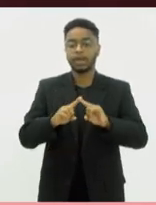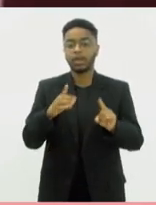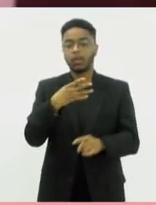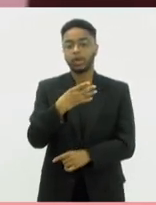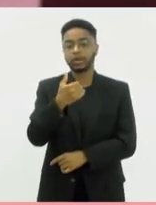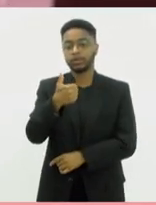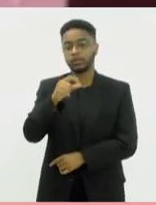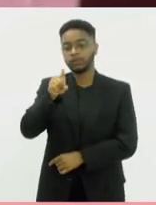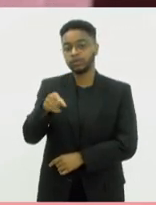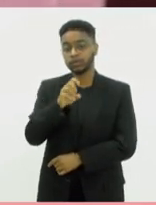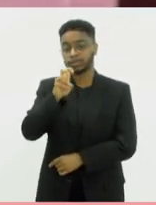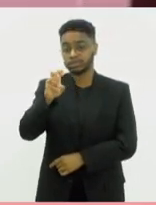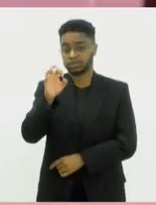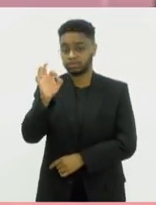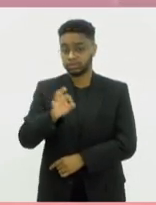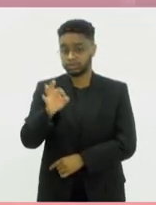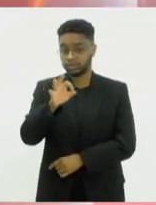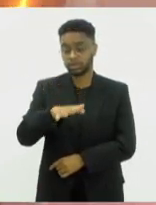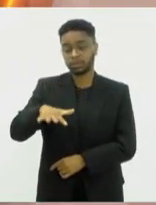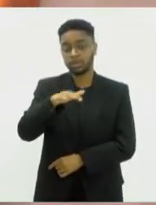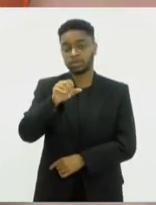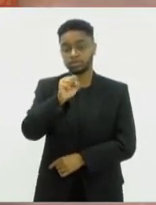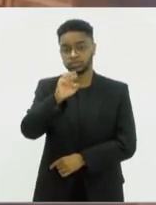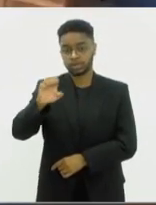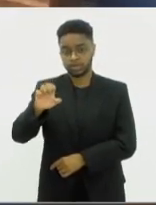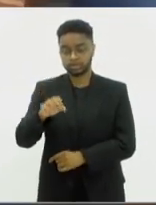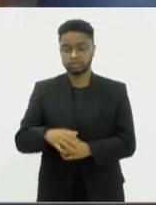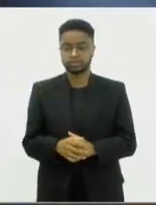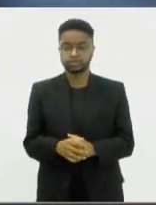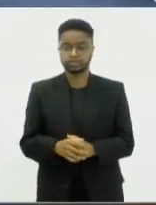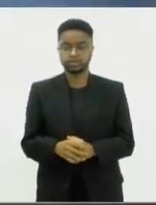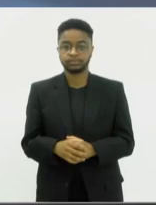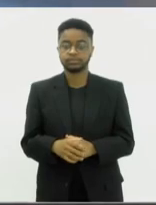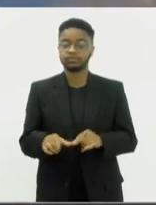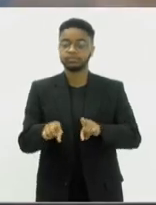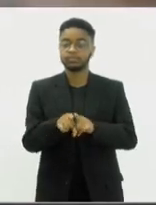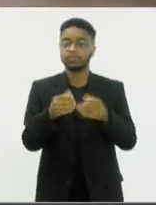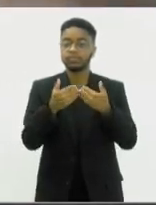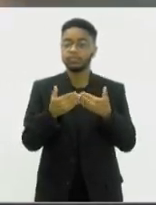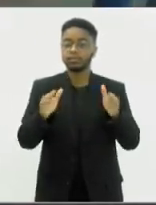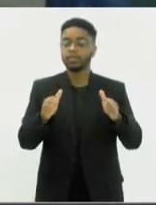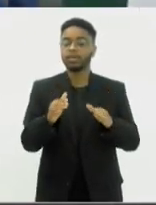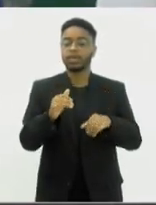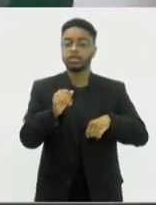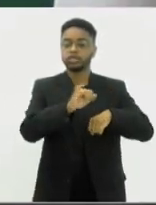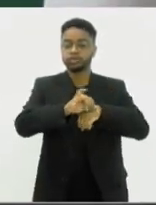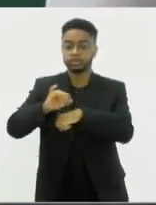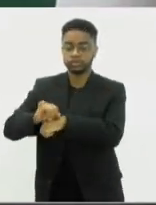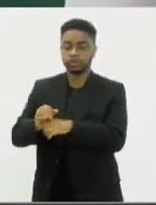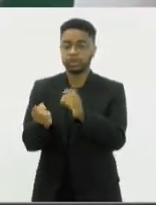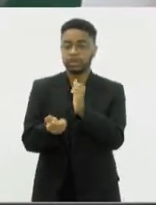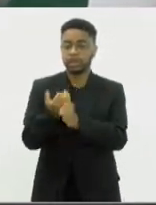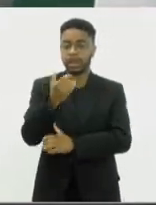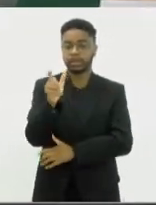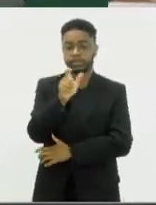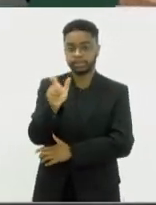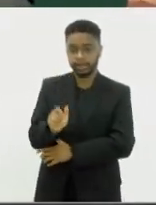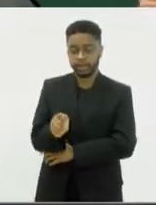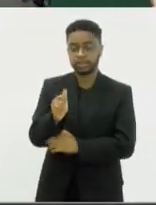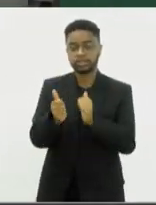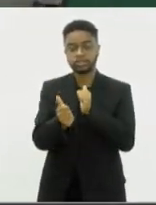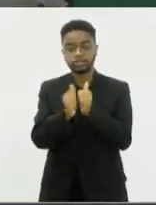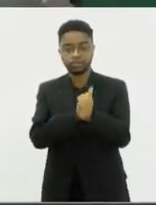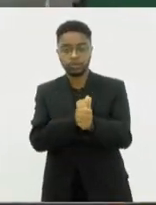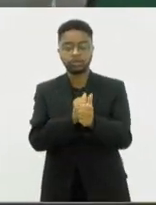,5% na região sudeste. Foi inaugurada a exposição Made in Italy, esporte, design e inovação,